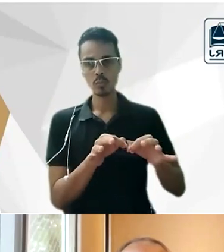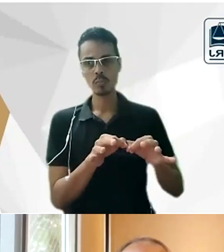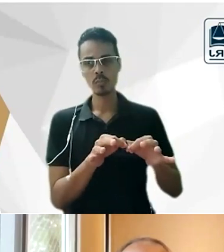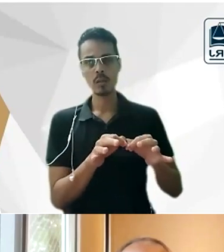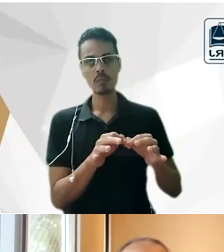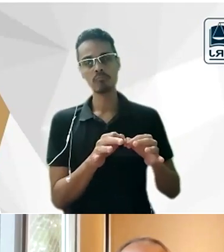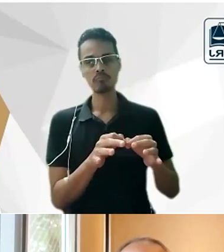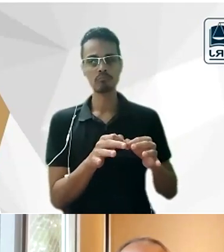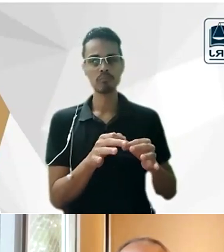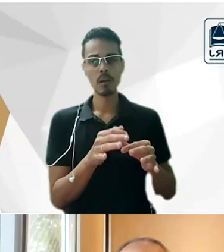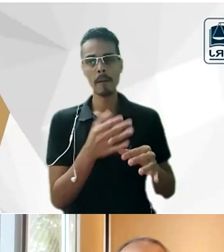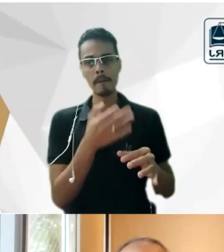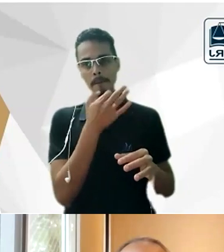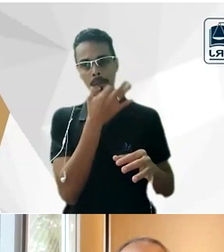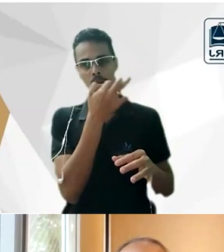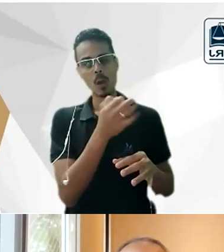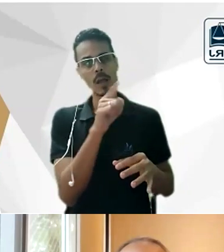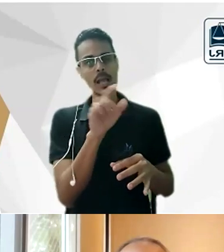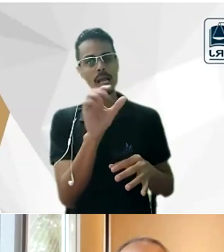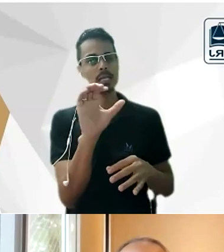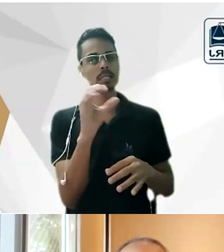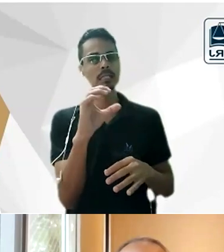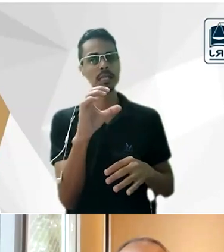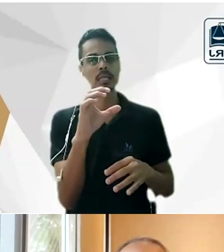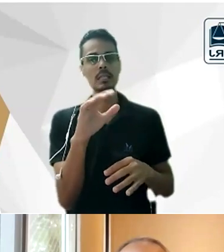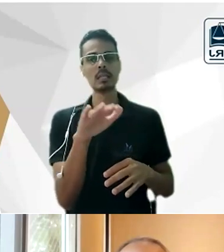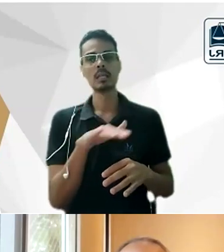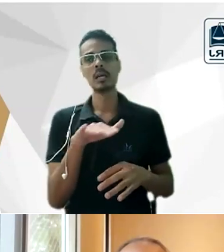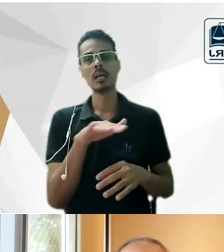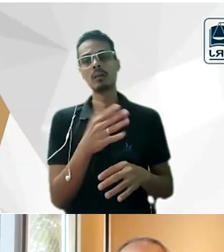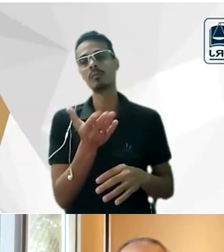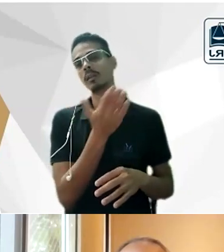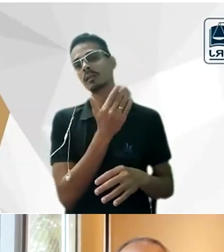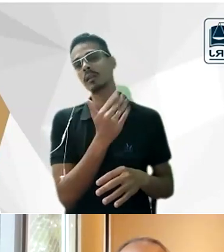cientificista até na época né e